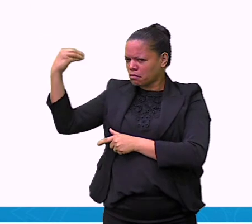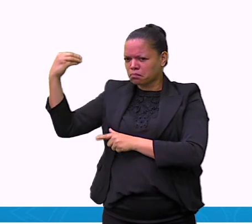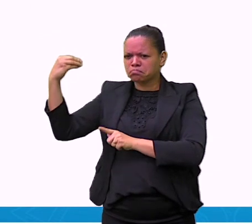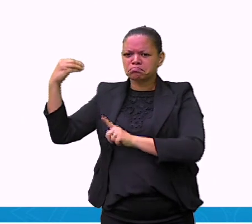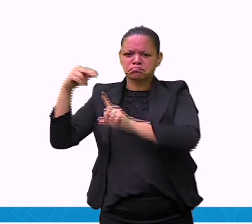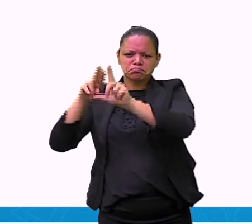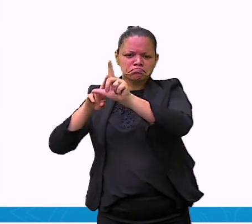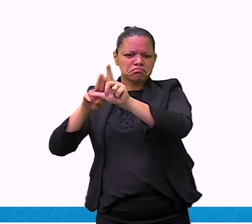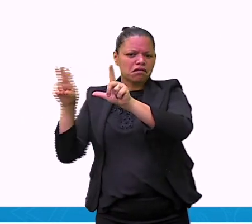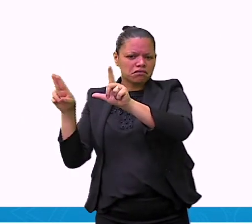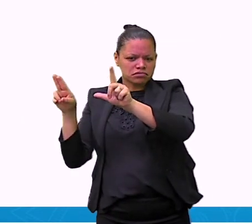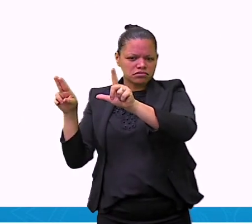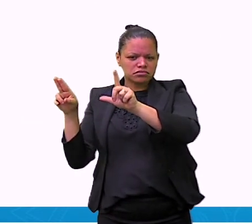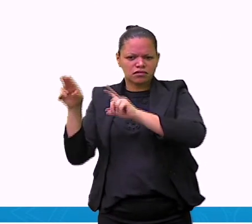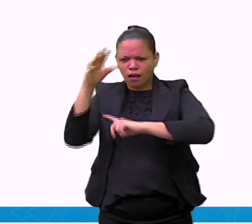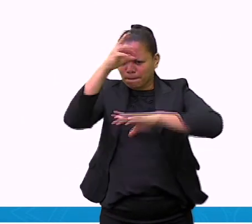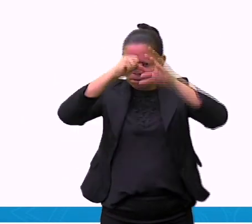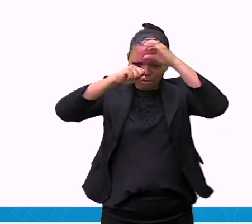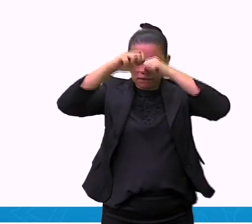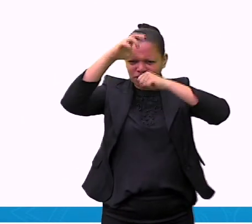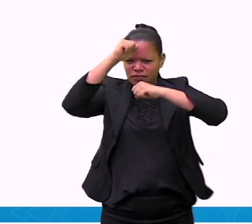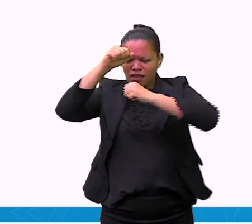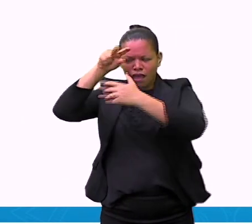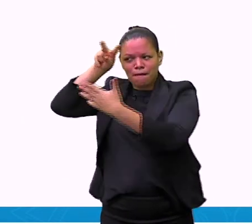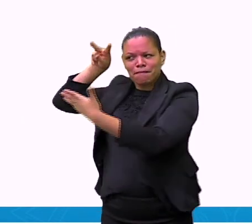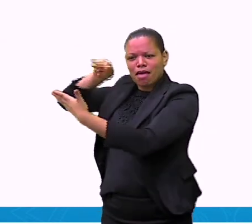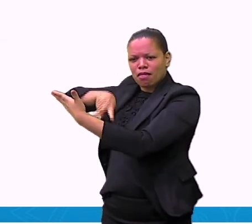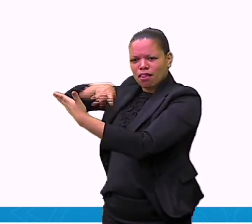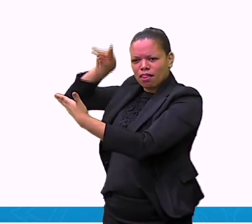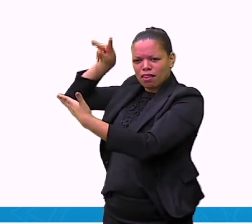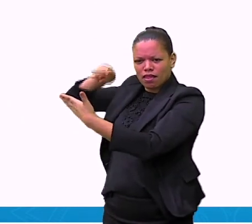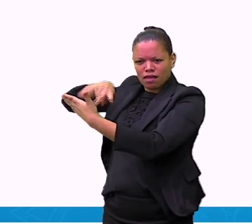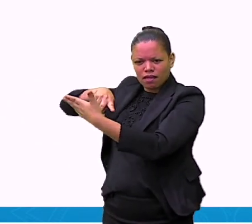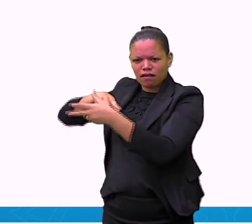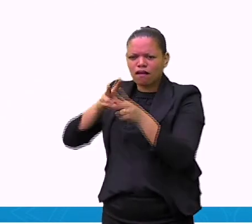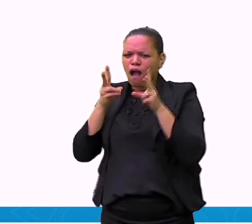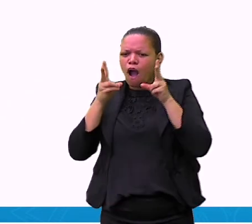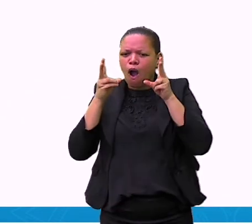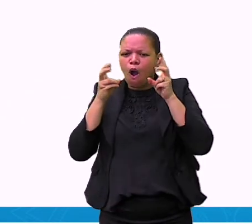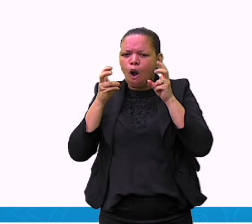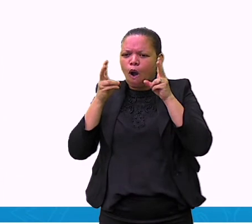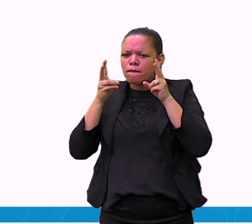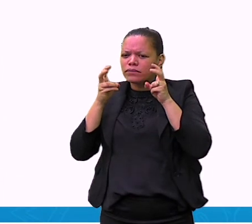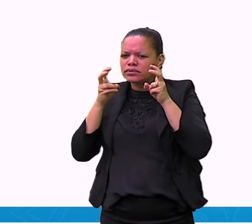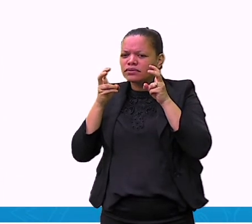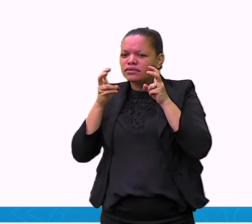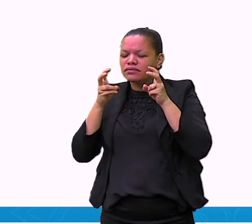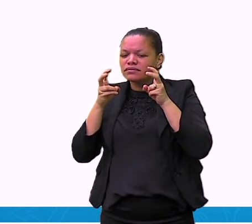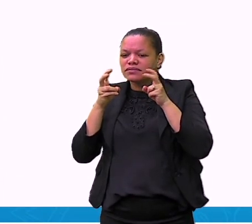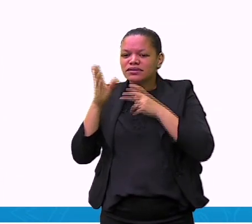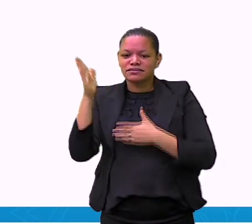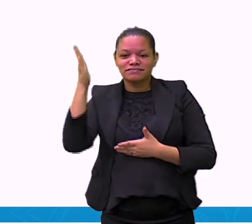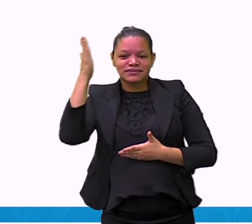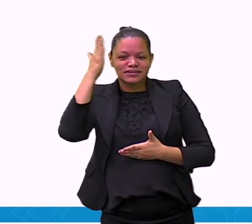lendo, observando, sabendo que a foto não é